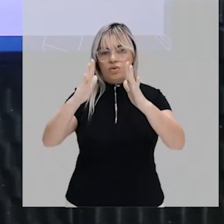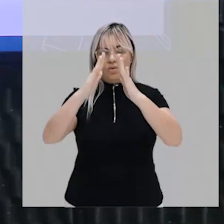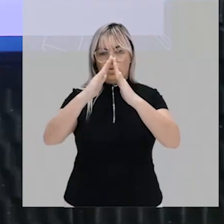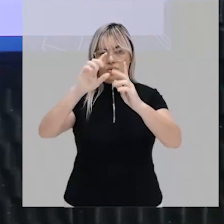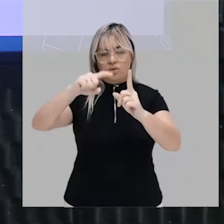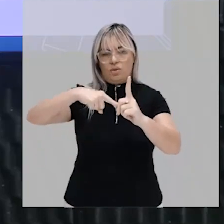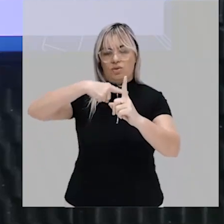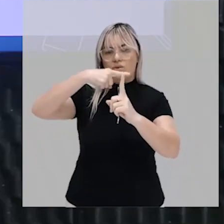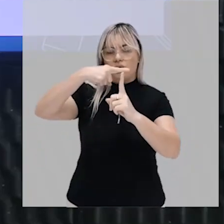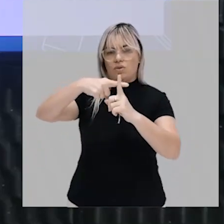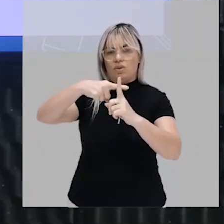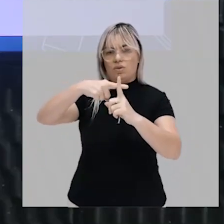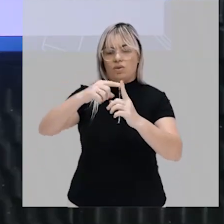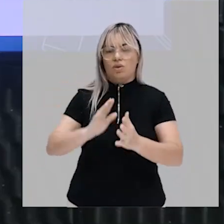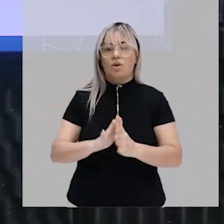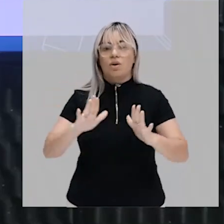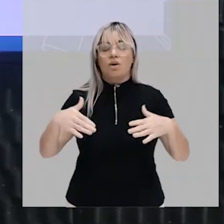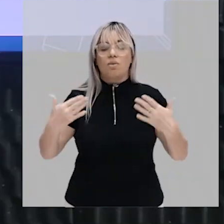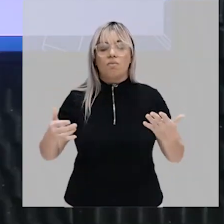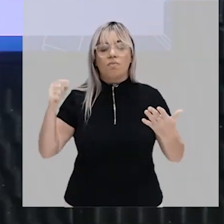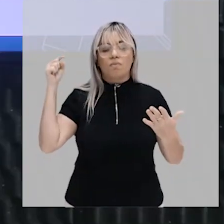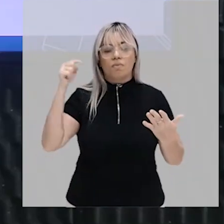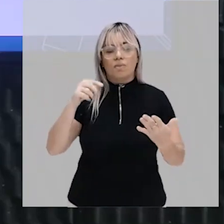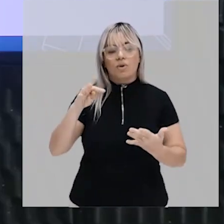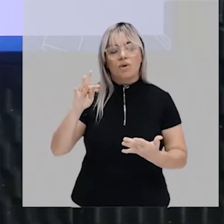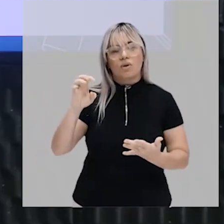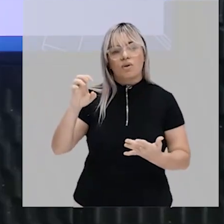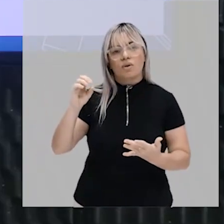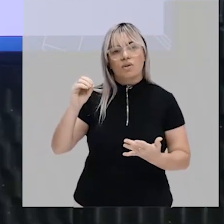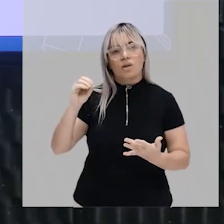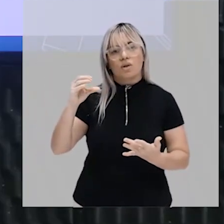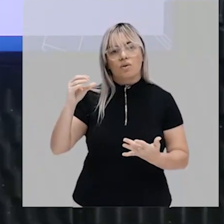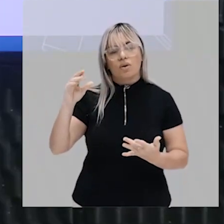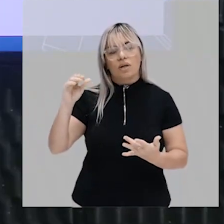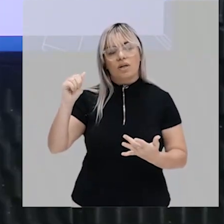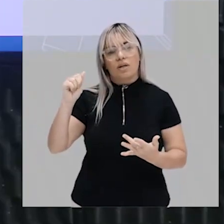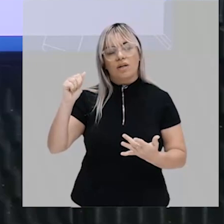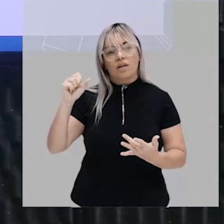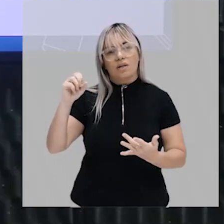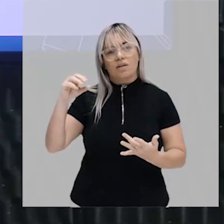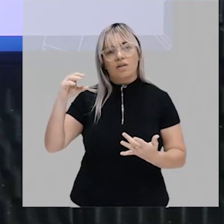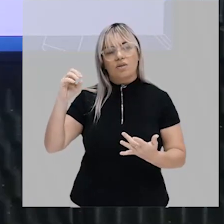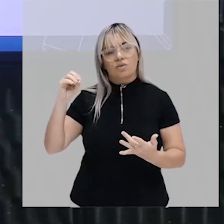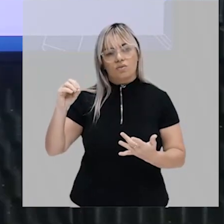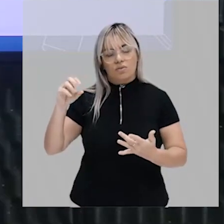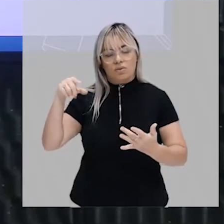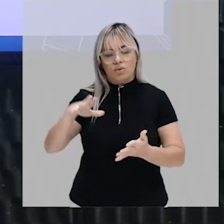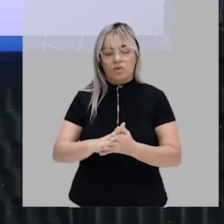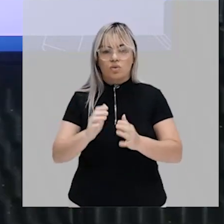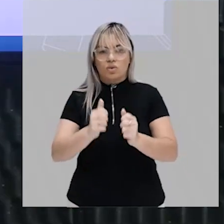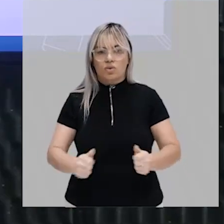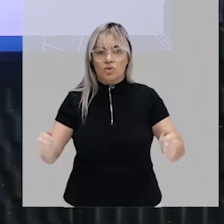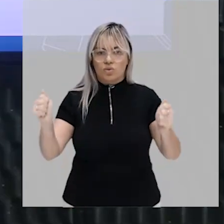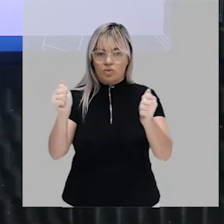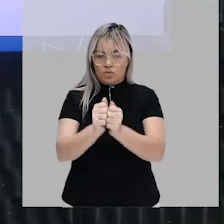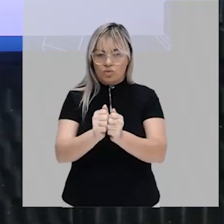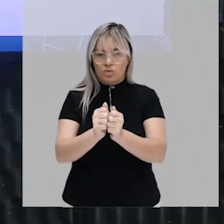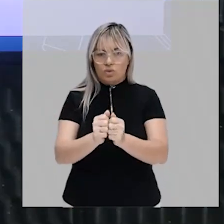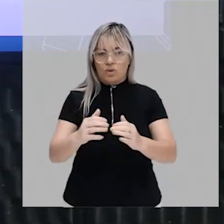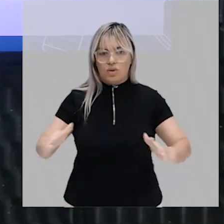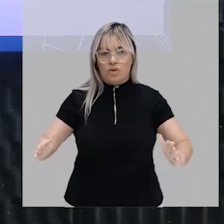onde? vem de teocracia teo é deus deuses religiões cracia é poder